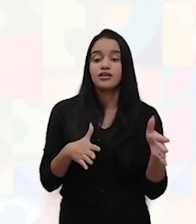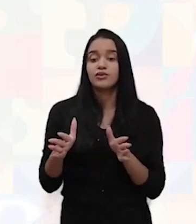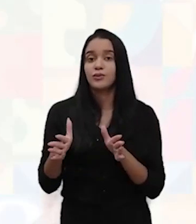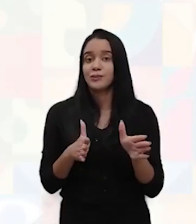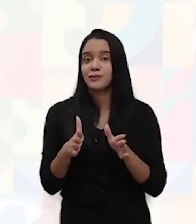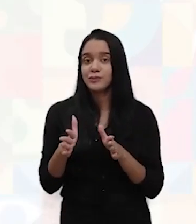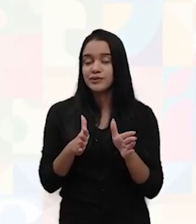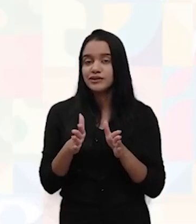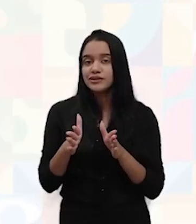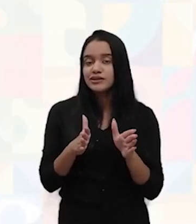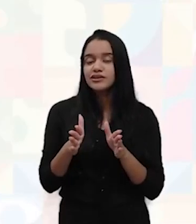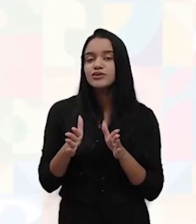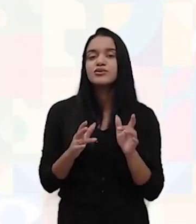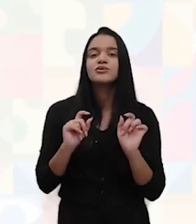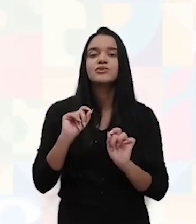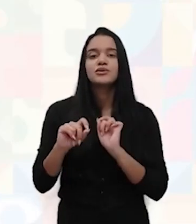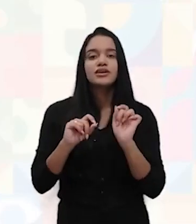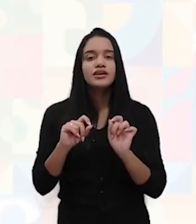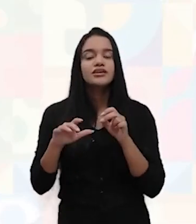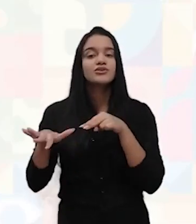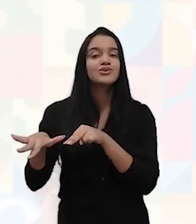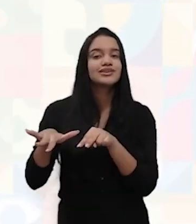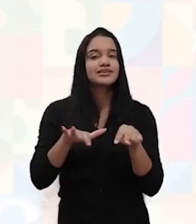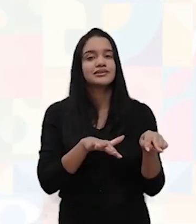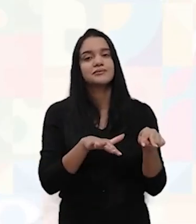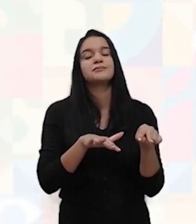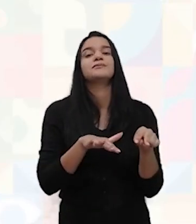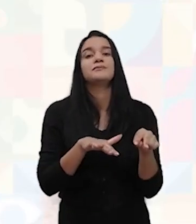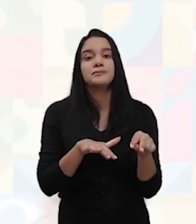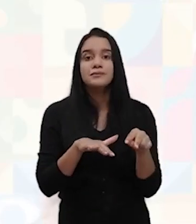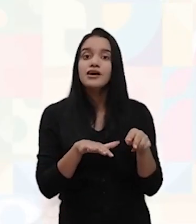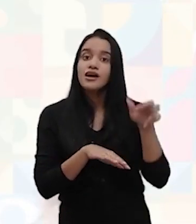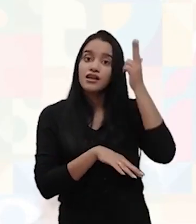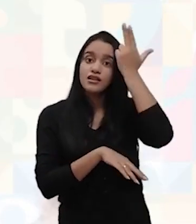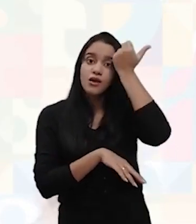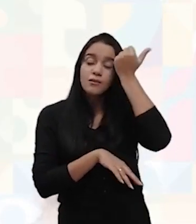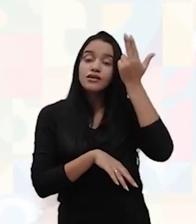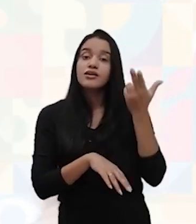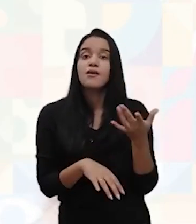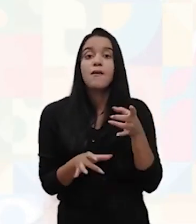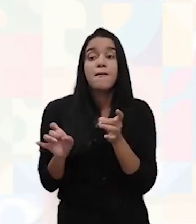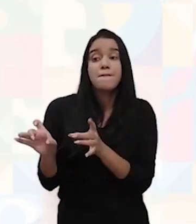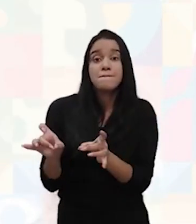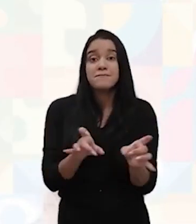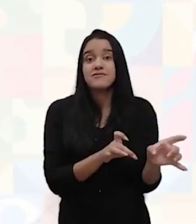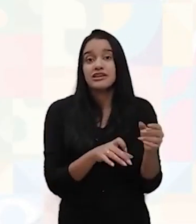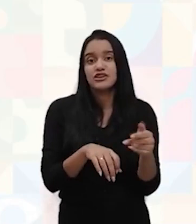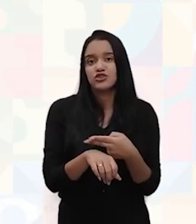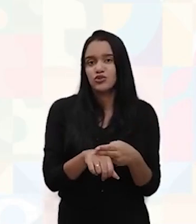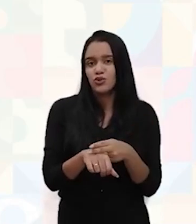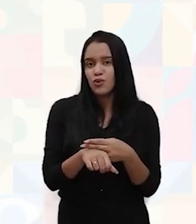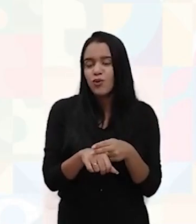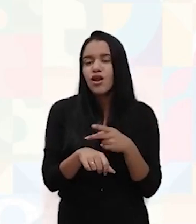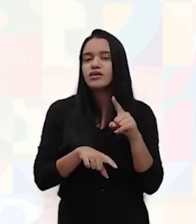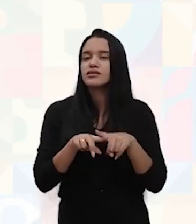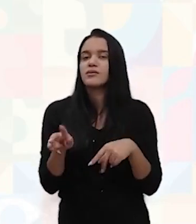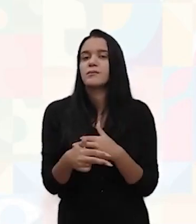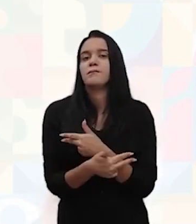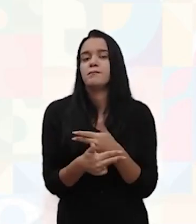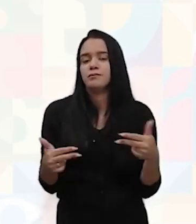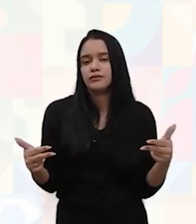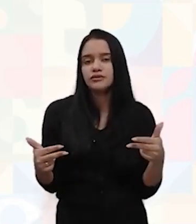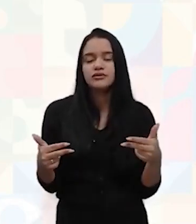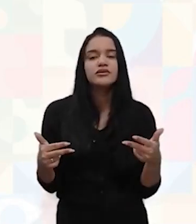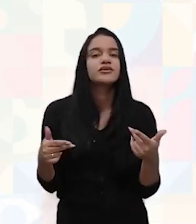de Semana Santa, período de Páscoa, é onde tem o maior pico de vendas. Então, é um produto em que, em